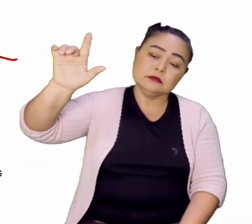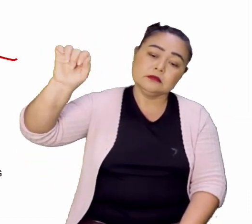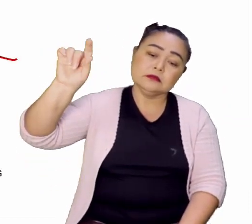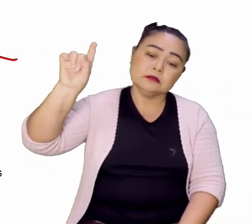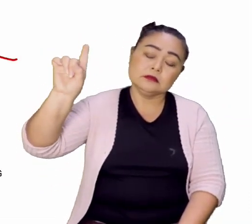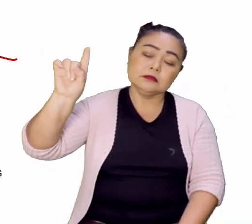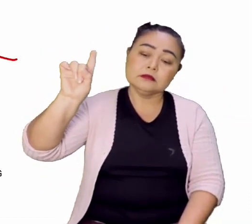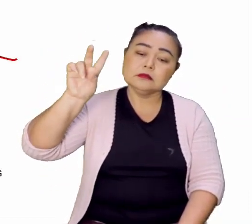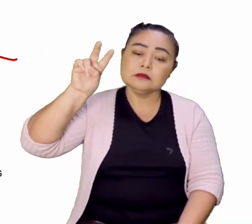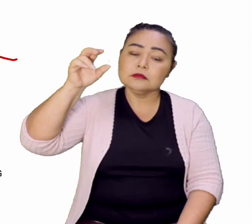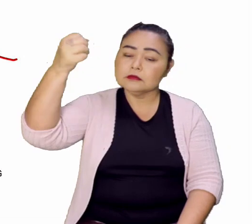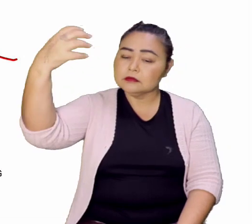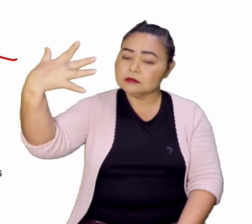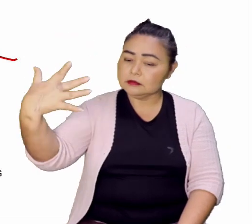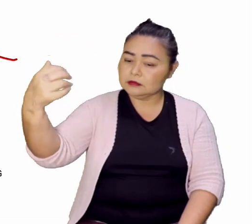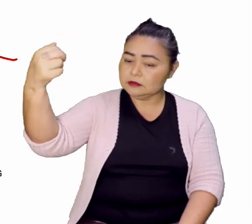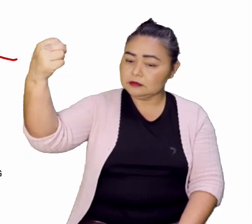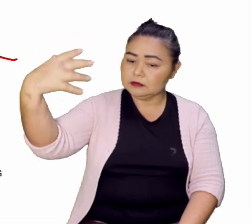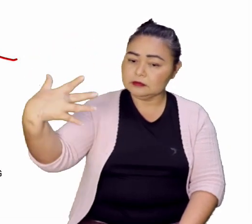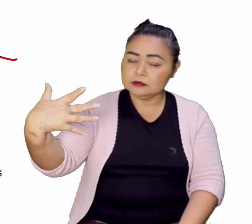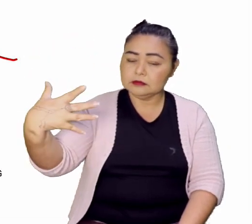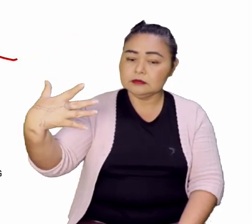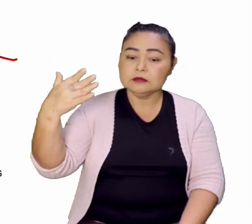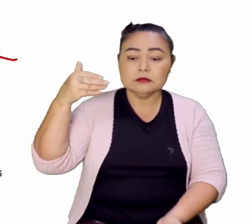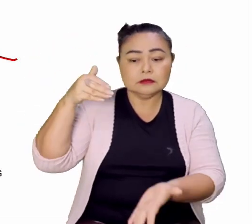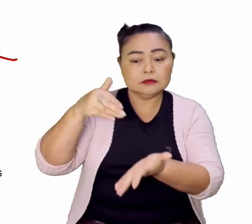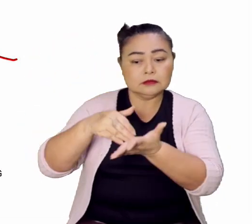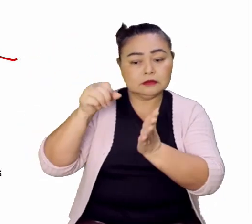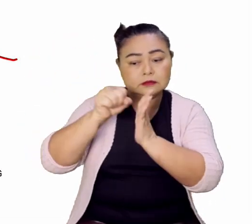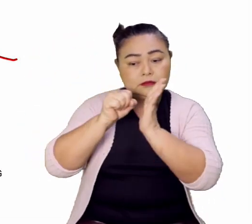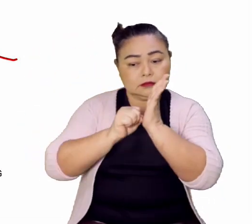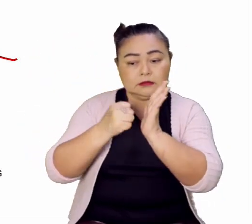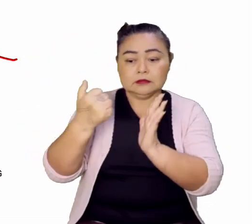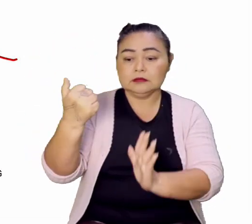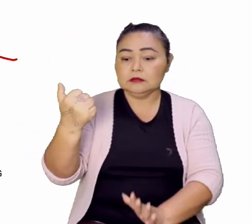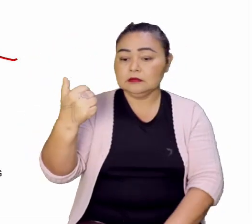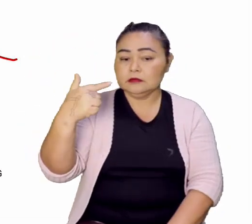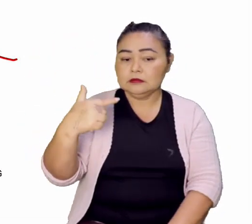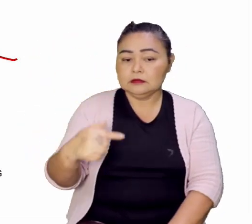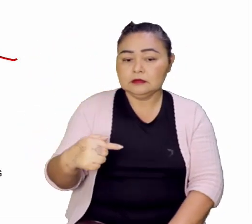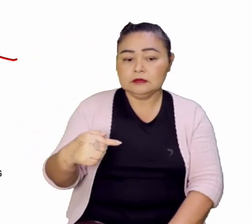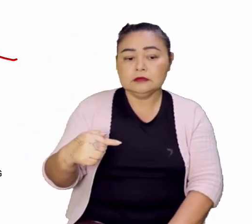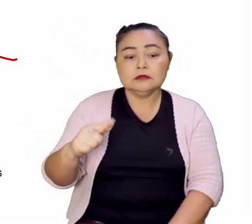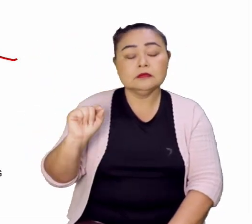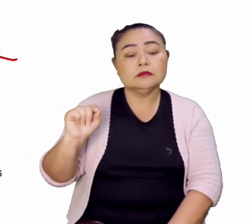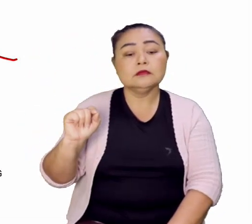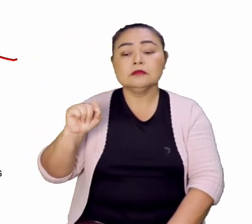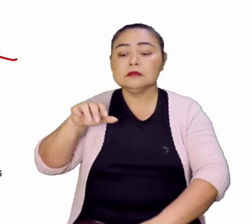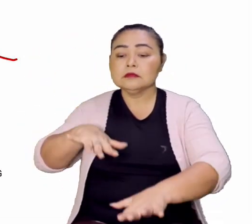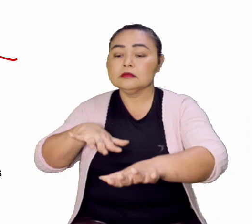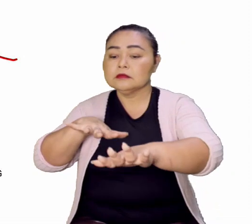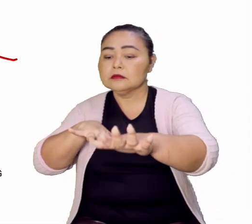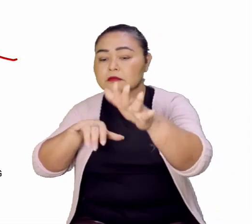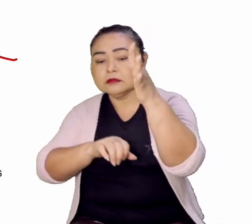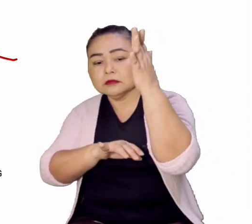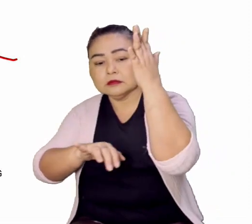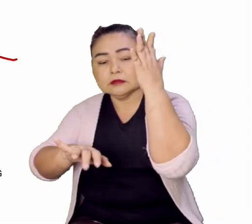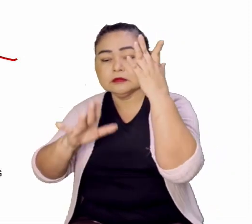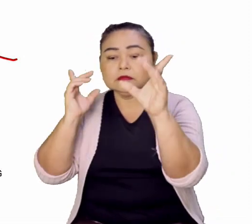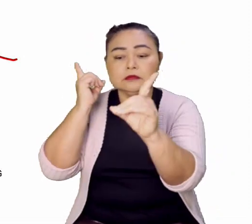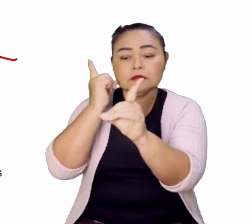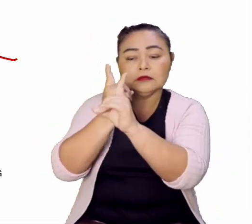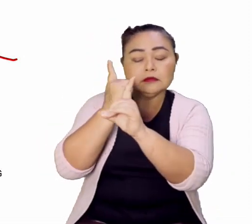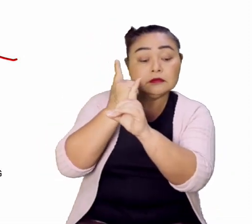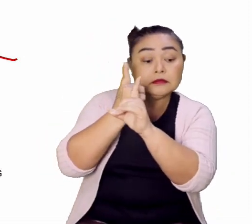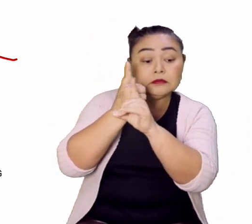fantástica sobre ela. Foi no final do século XVII que os bandeirantes encontraram as primeiras